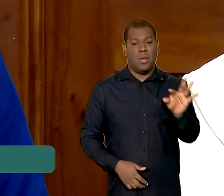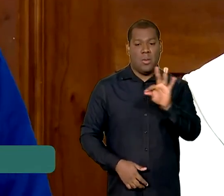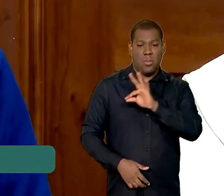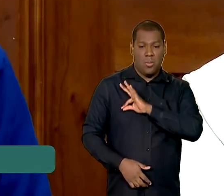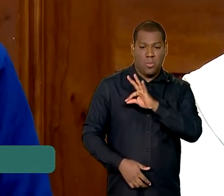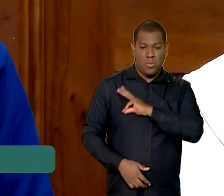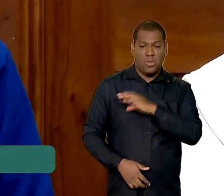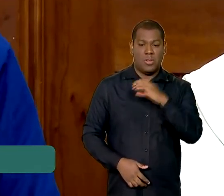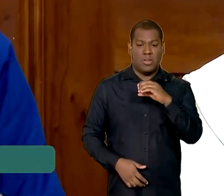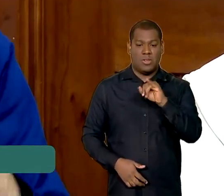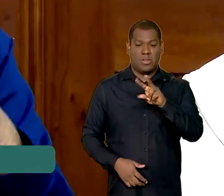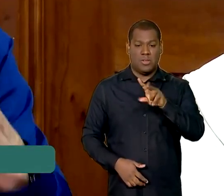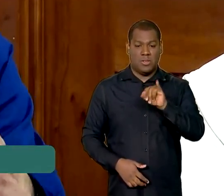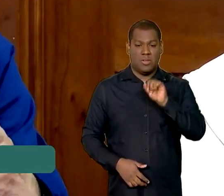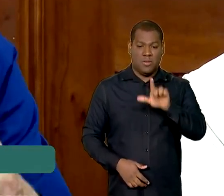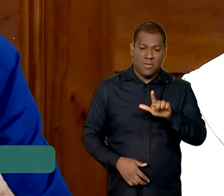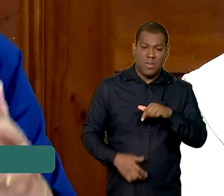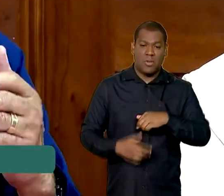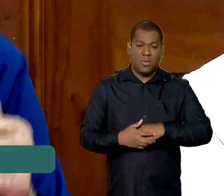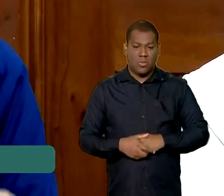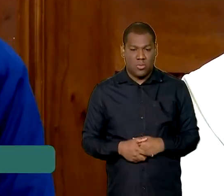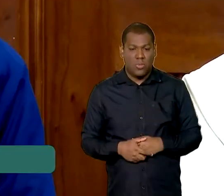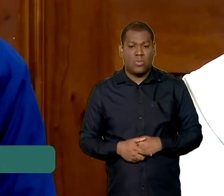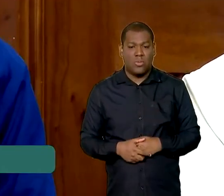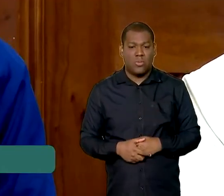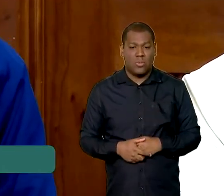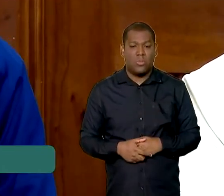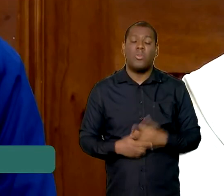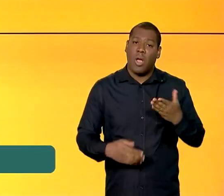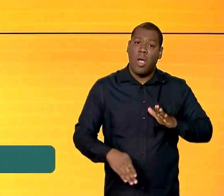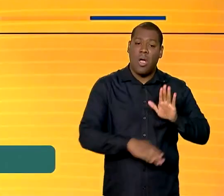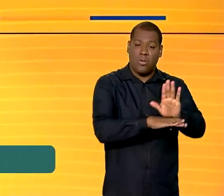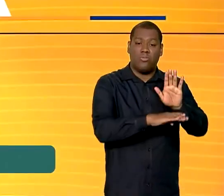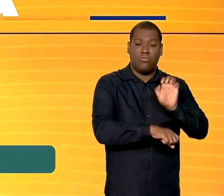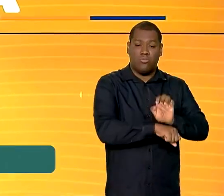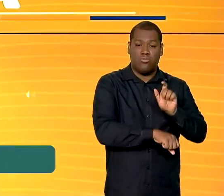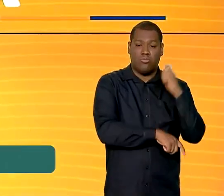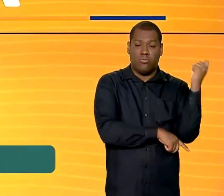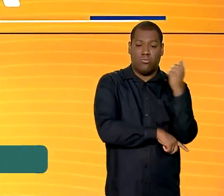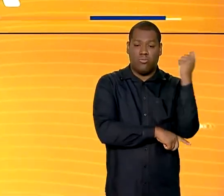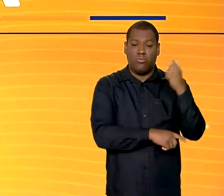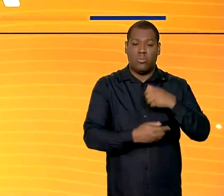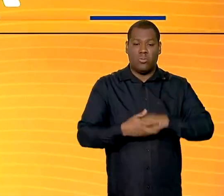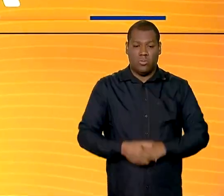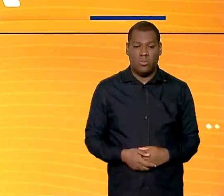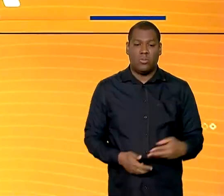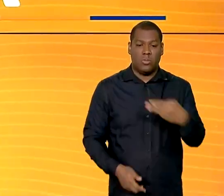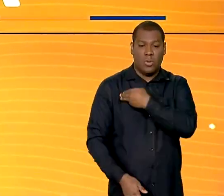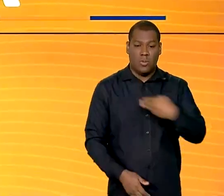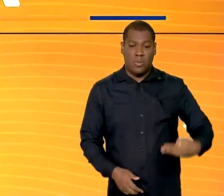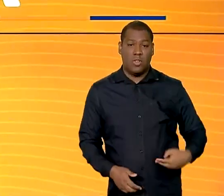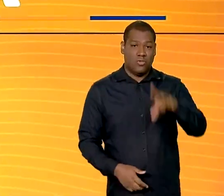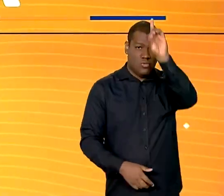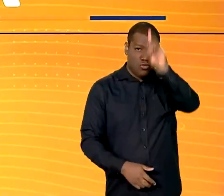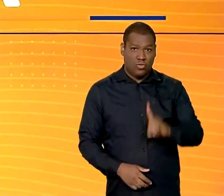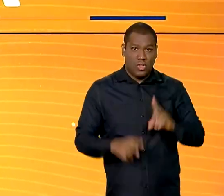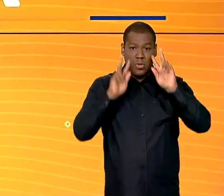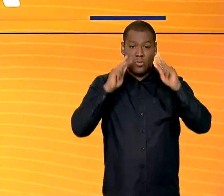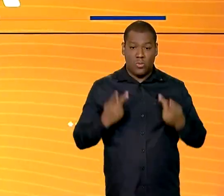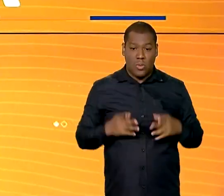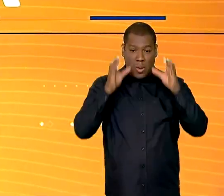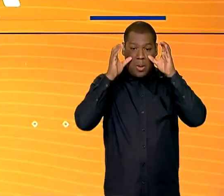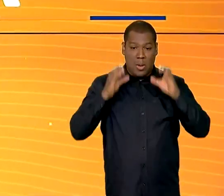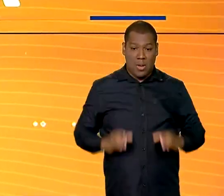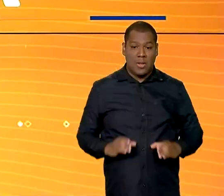Nacional, e que é empregada de acordo com a solicitação do Estado. O ministro dos Direitos Humanos e Cidadania,